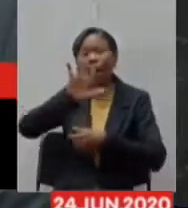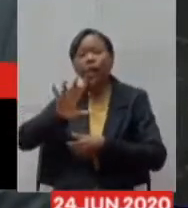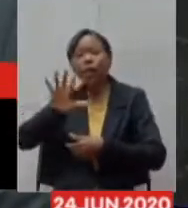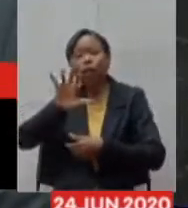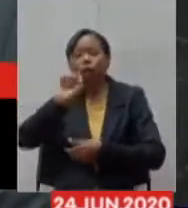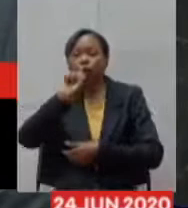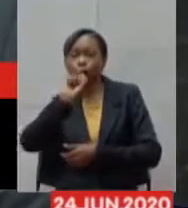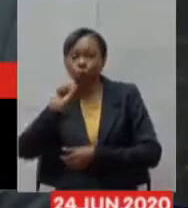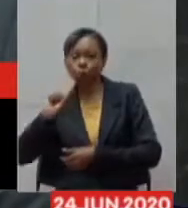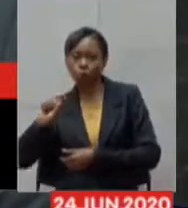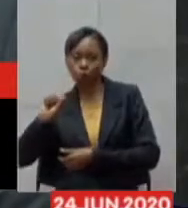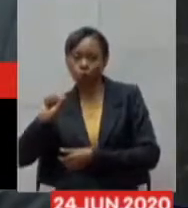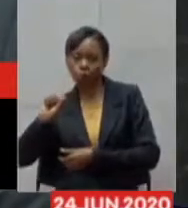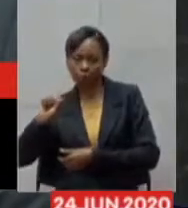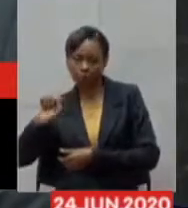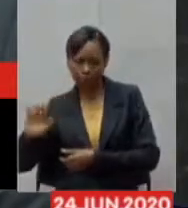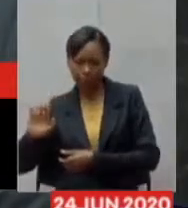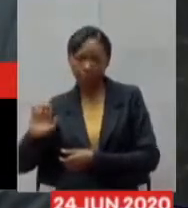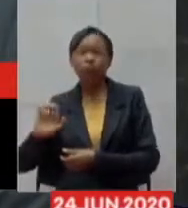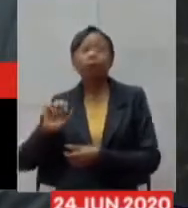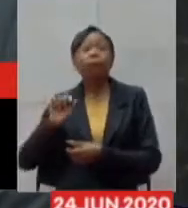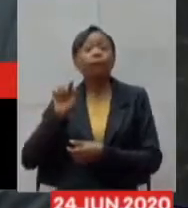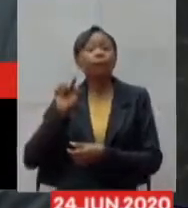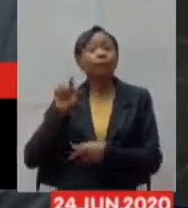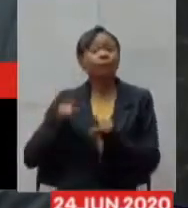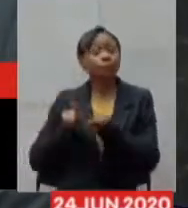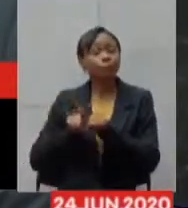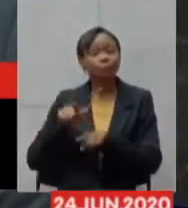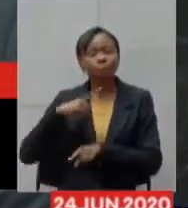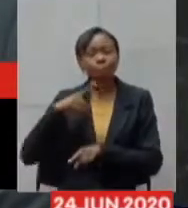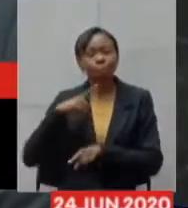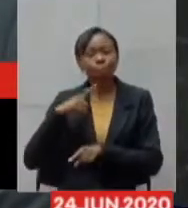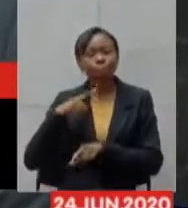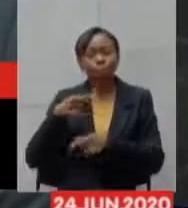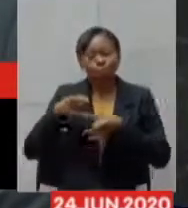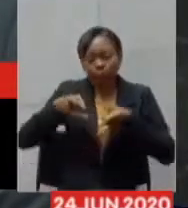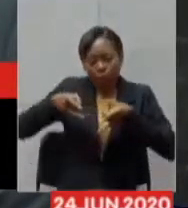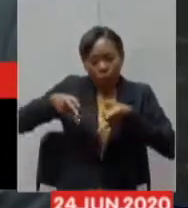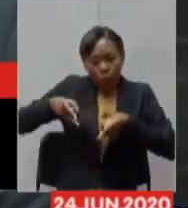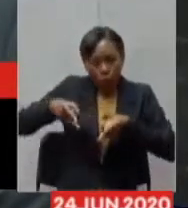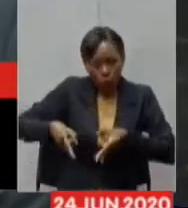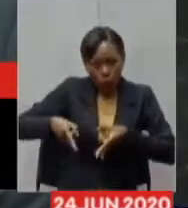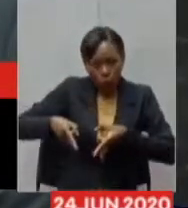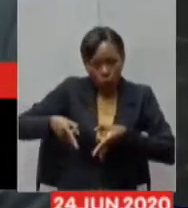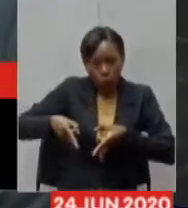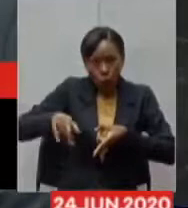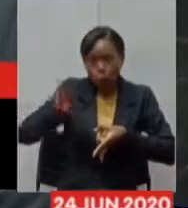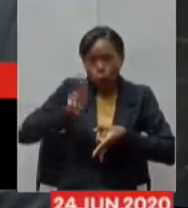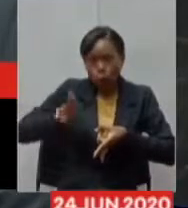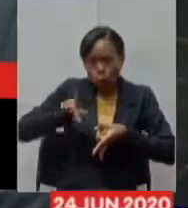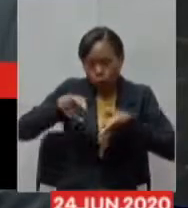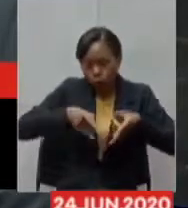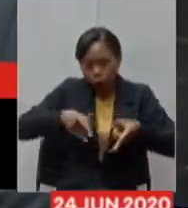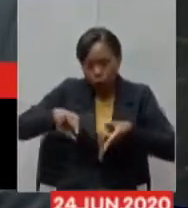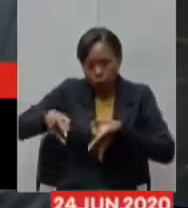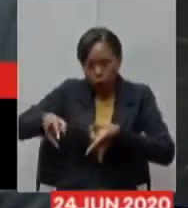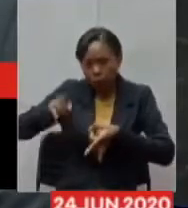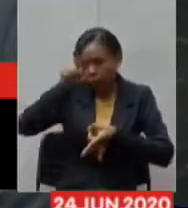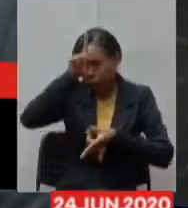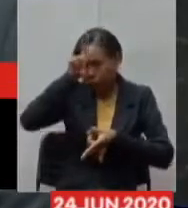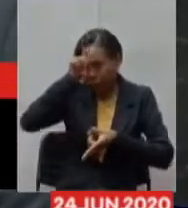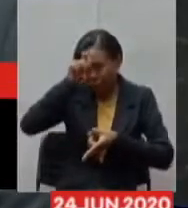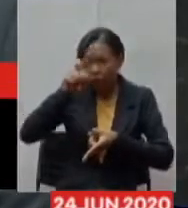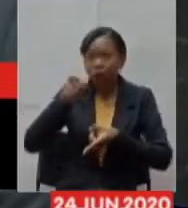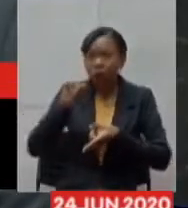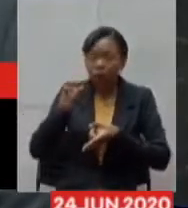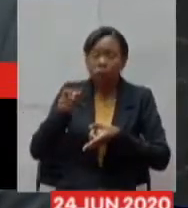nós ainda temos uma ocupação de leitos que permite um coxim de absorção de casos